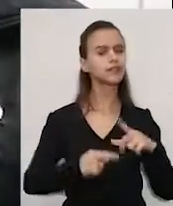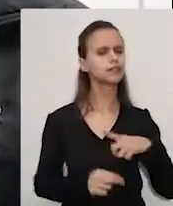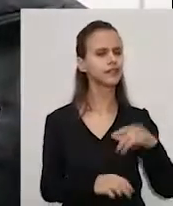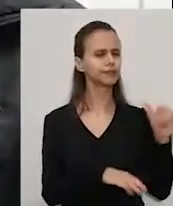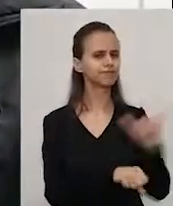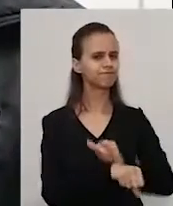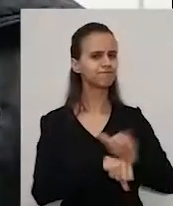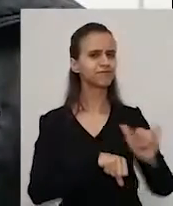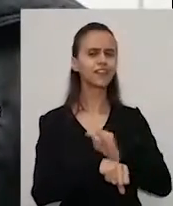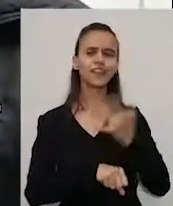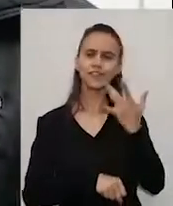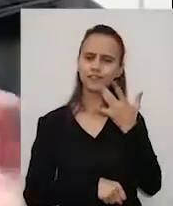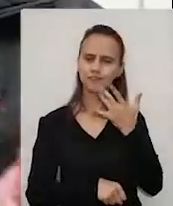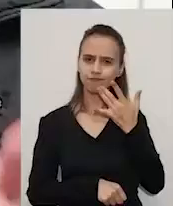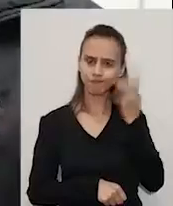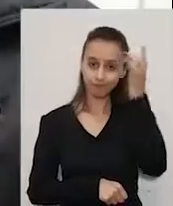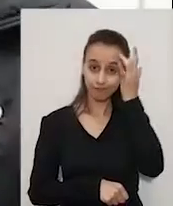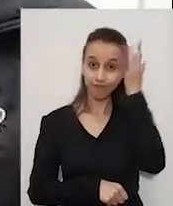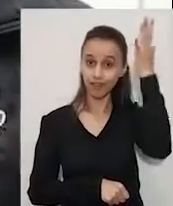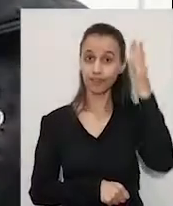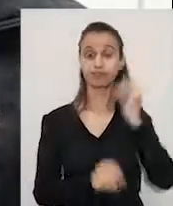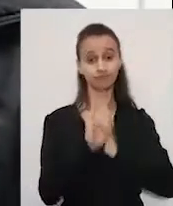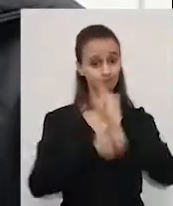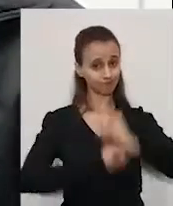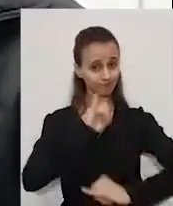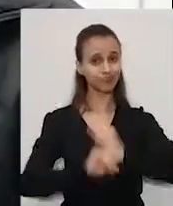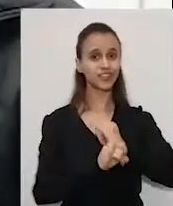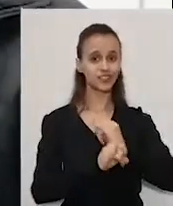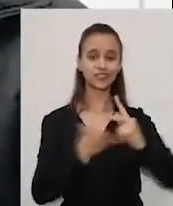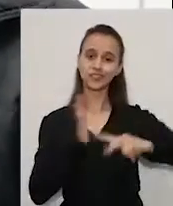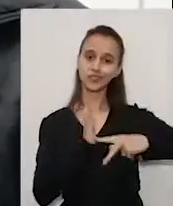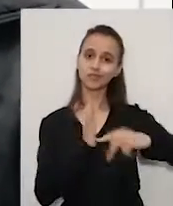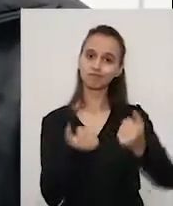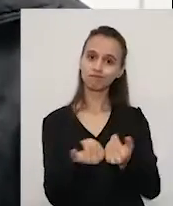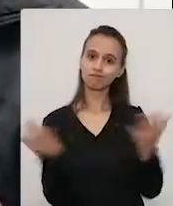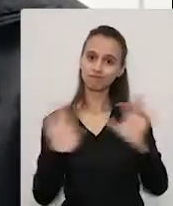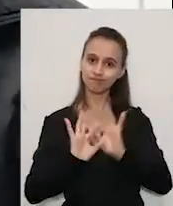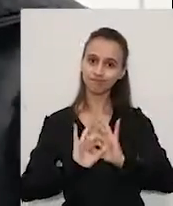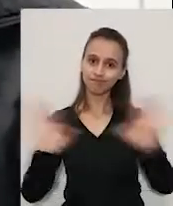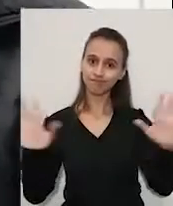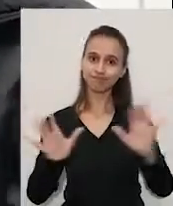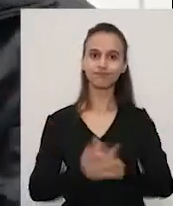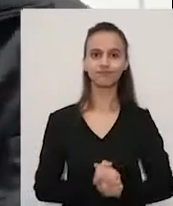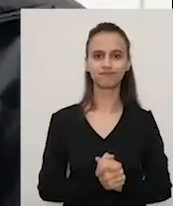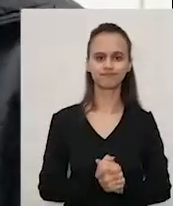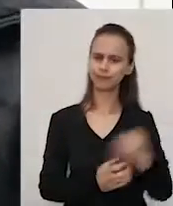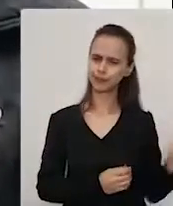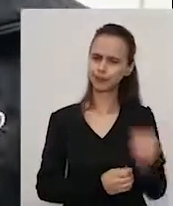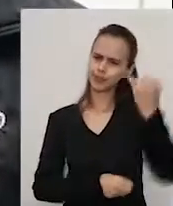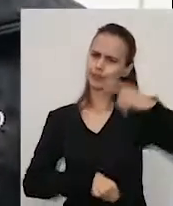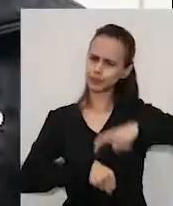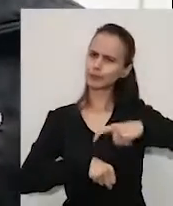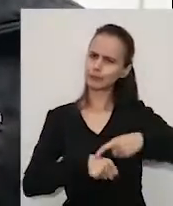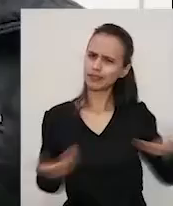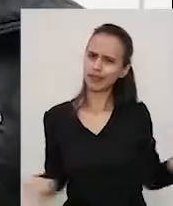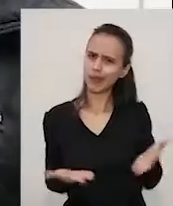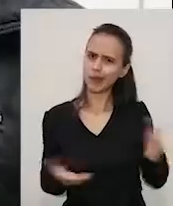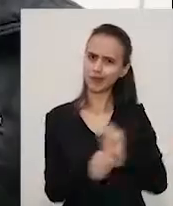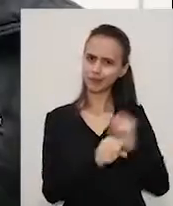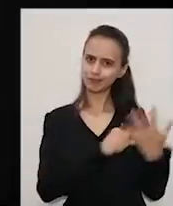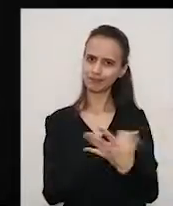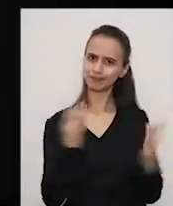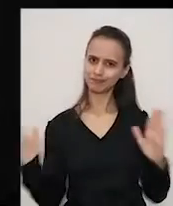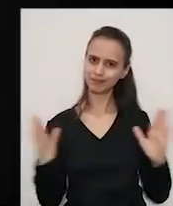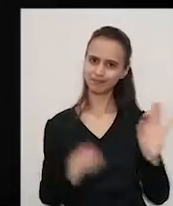ferramenta que o sindicato, uma ferramenta online que o sindicato disponibiliza, importante, principalmente agora em tempos de